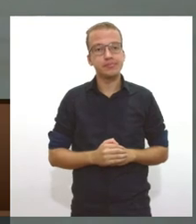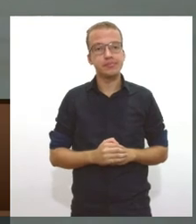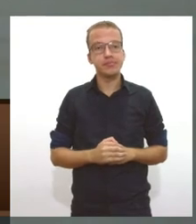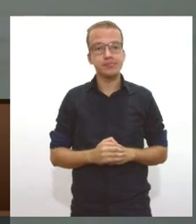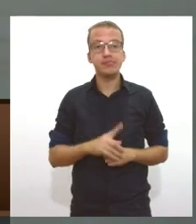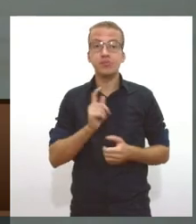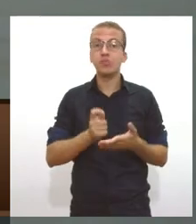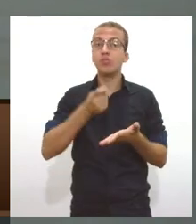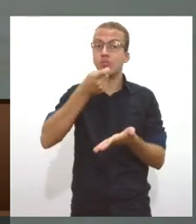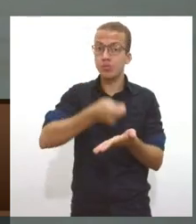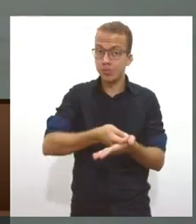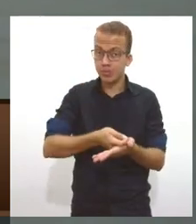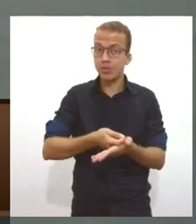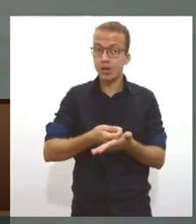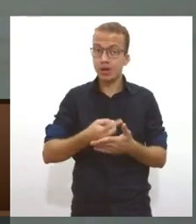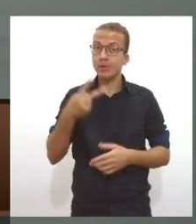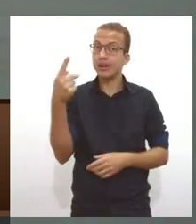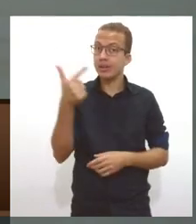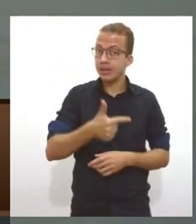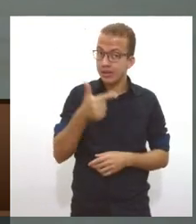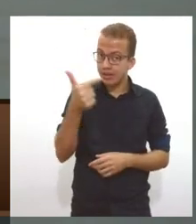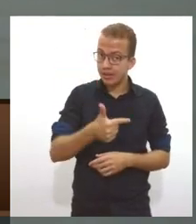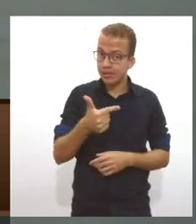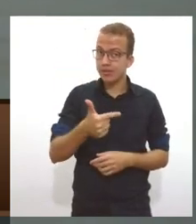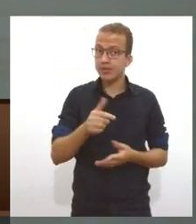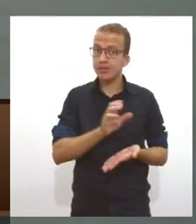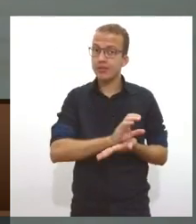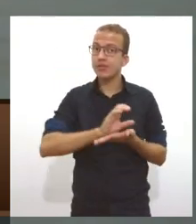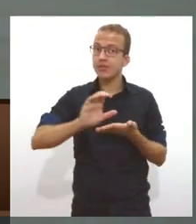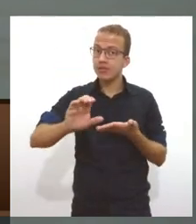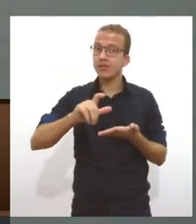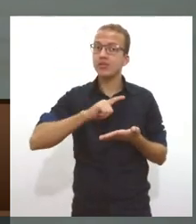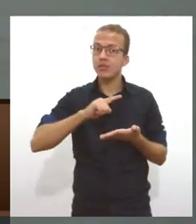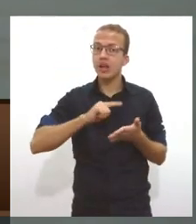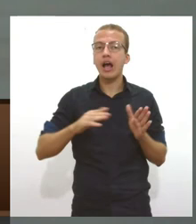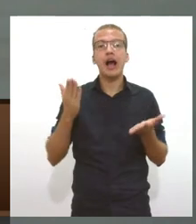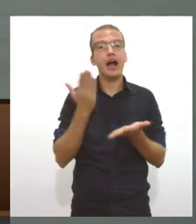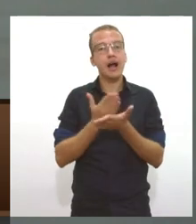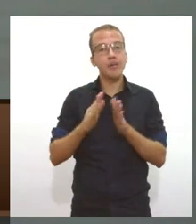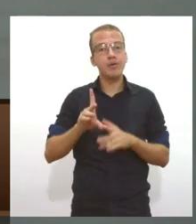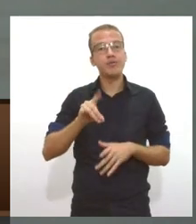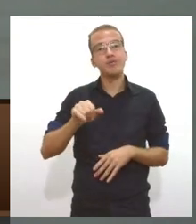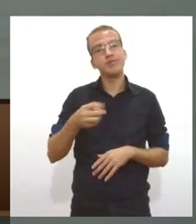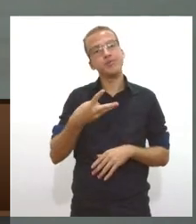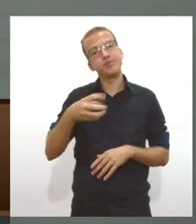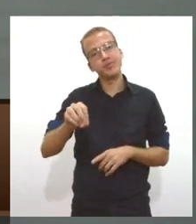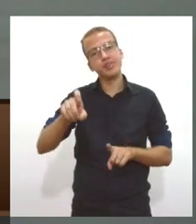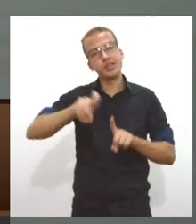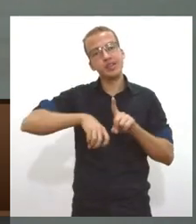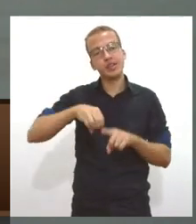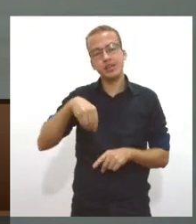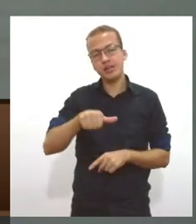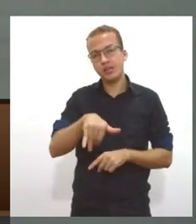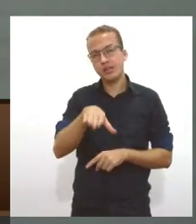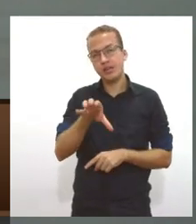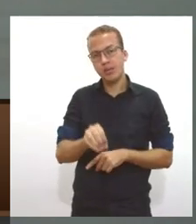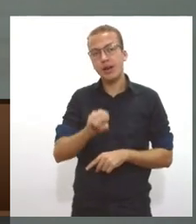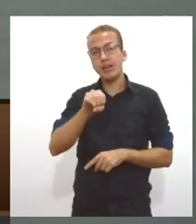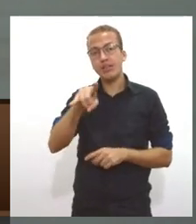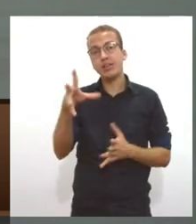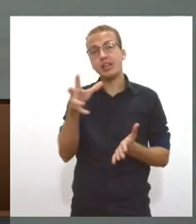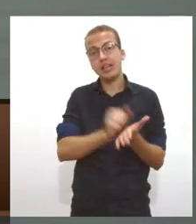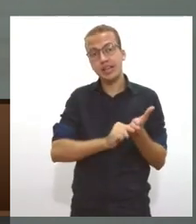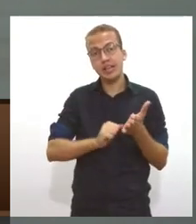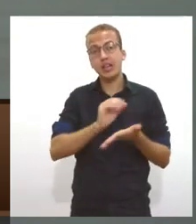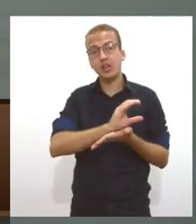pagamento da segunda parcela do auxílio para esse público terminou em 30 de maio para quem faz parte do Bolsa Família os pagamentos foram até